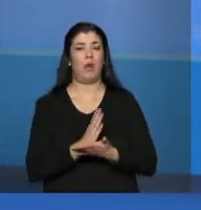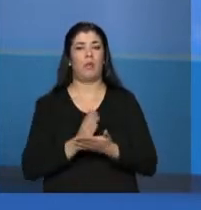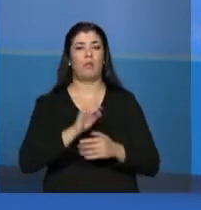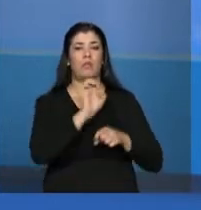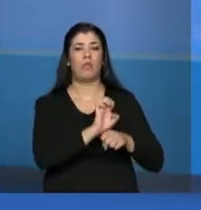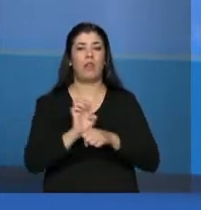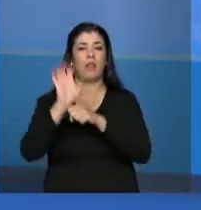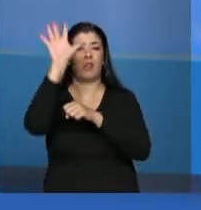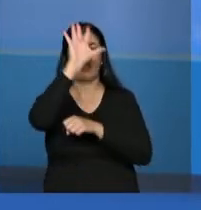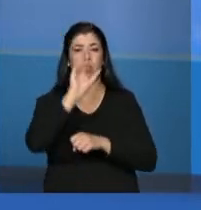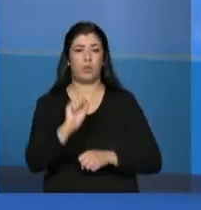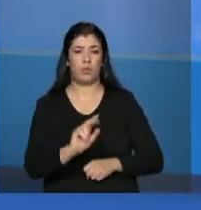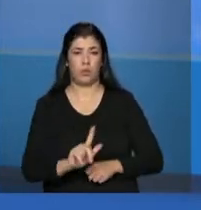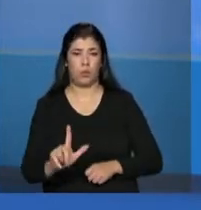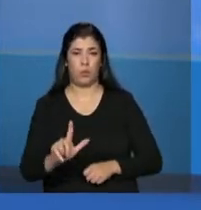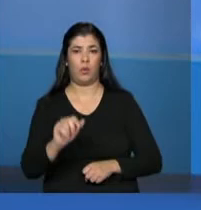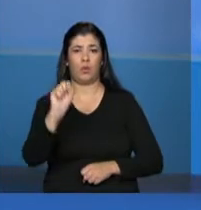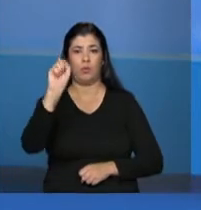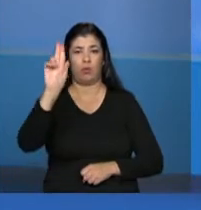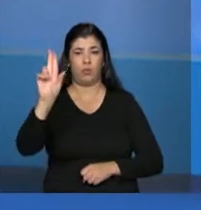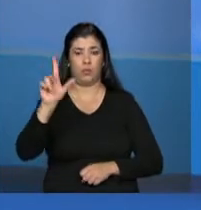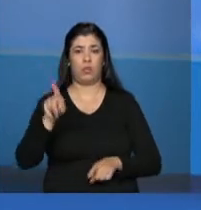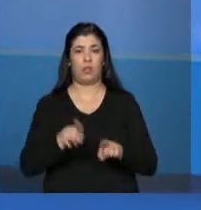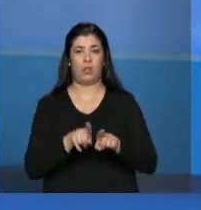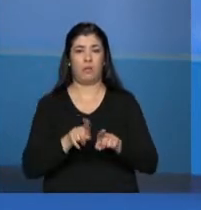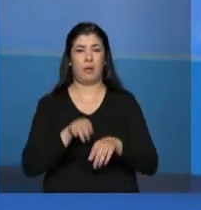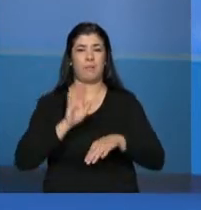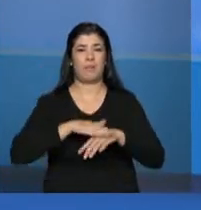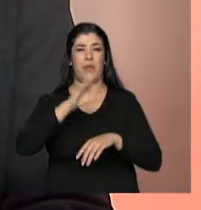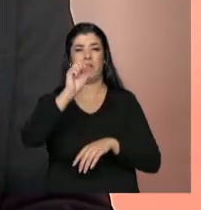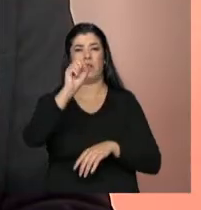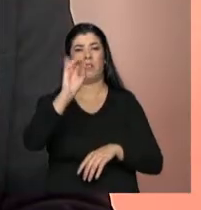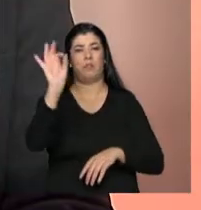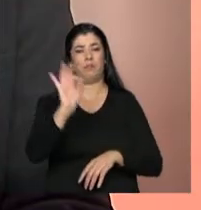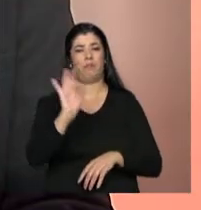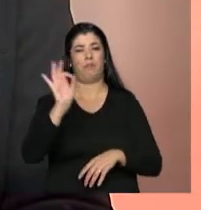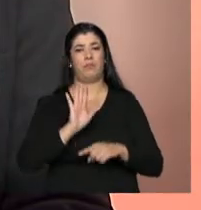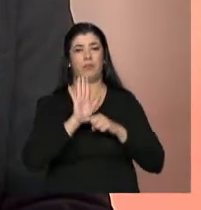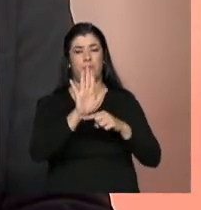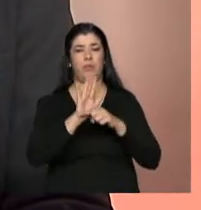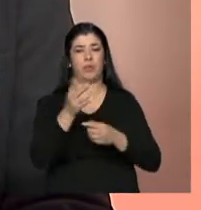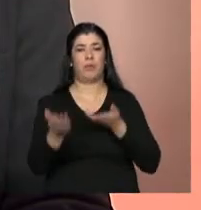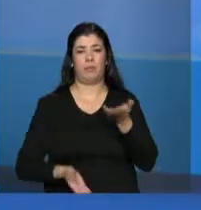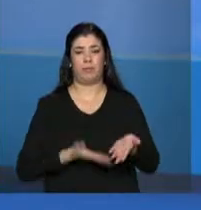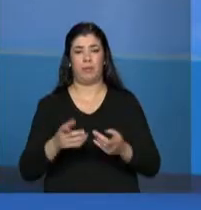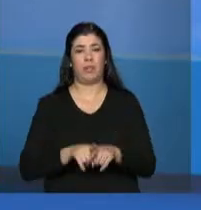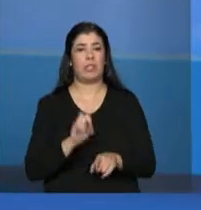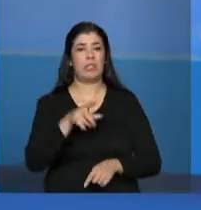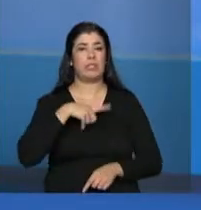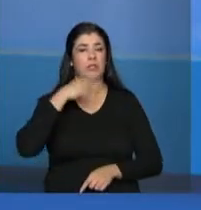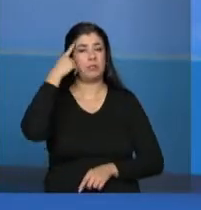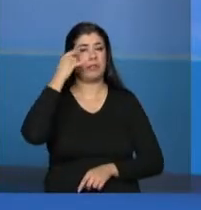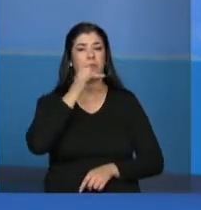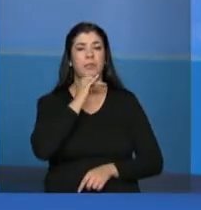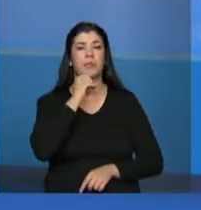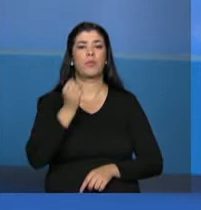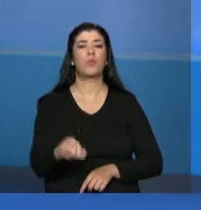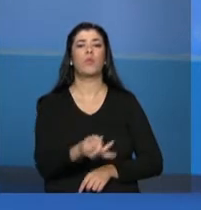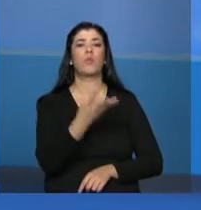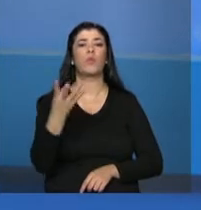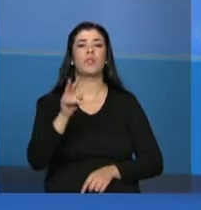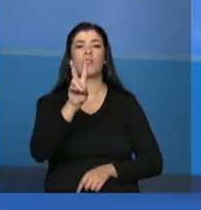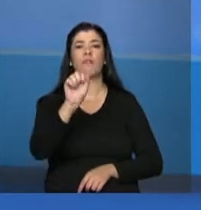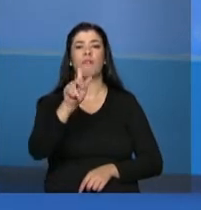sul e sudeste, muitas vezes, corresponde a mais de 80% dessa prestação. Se a gente for pensar em número de vagas, a gente